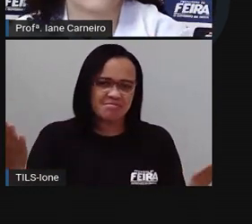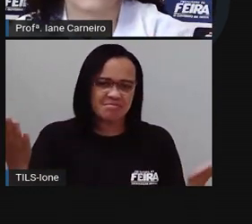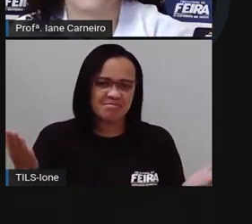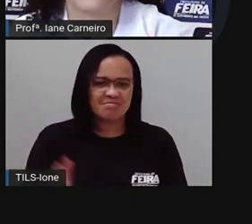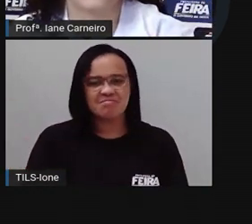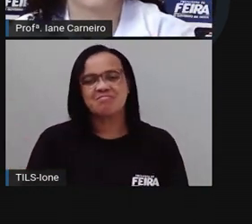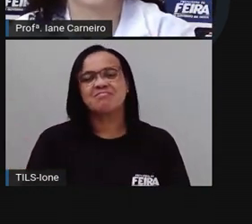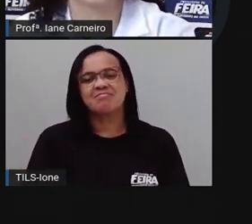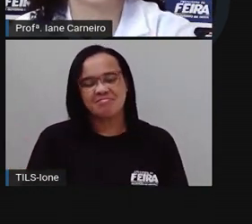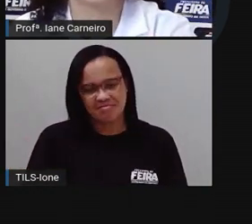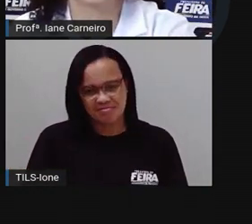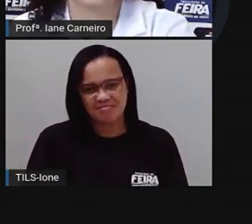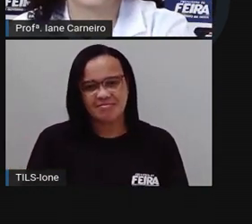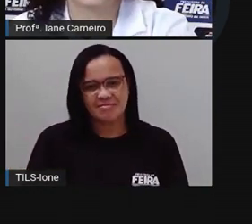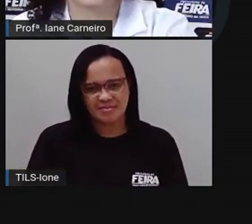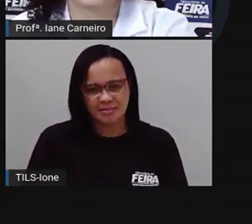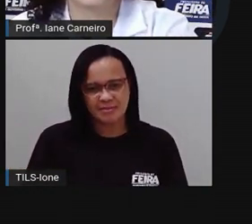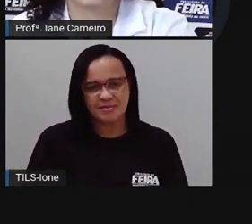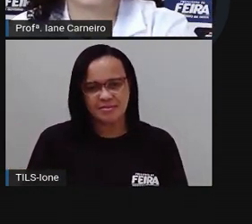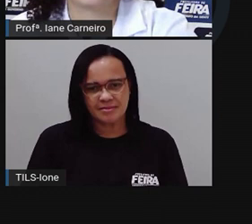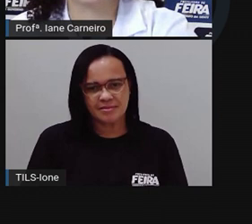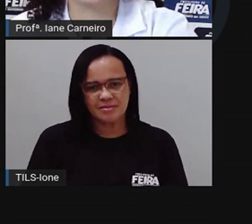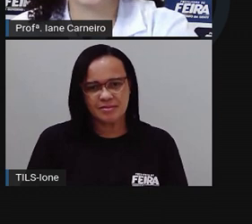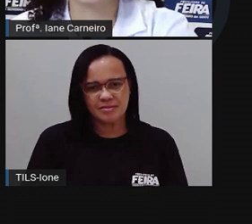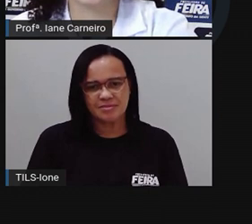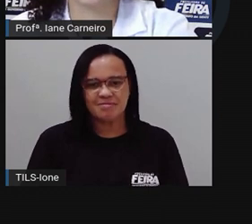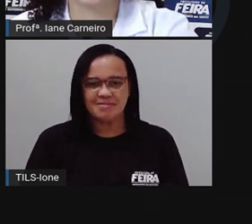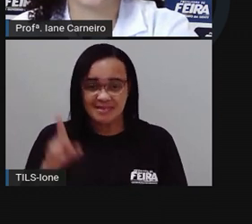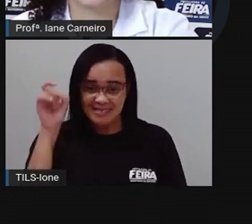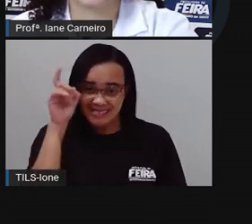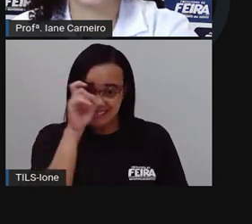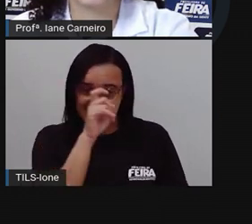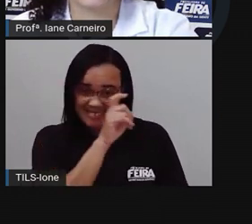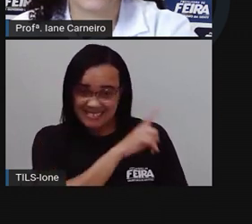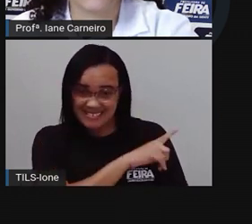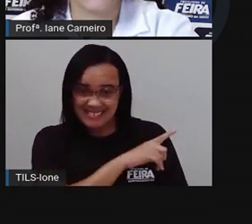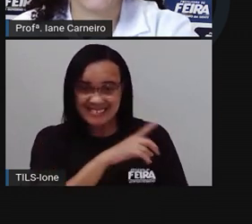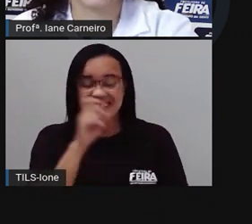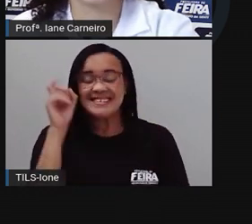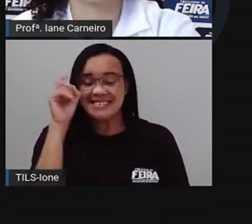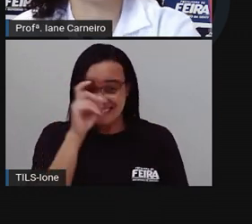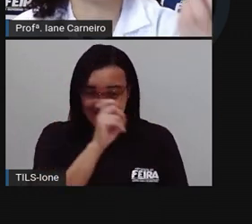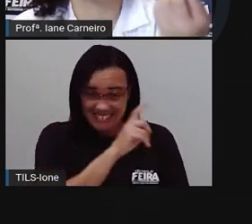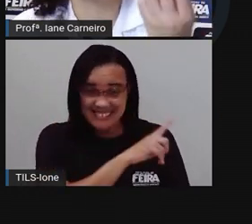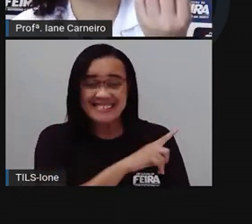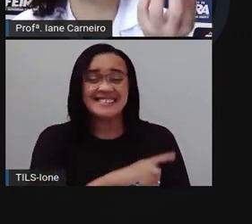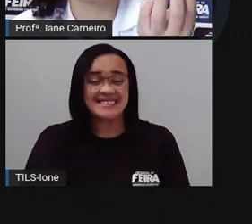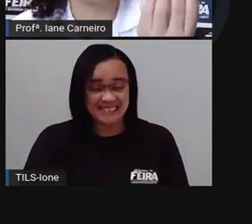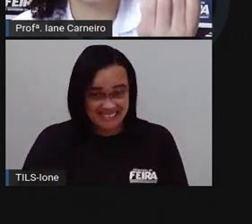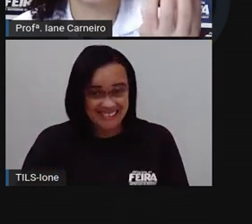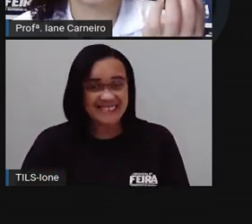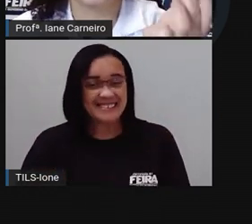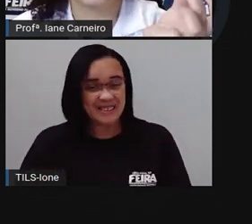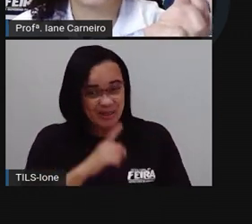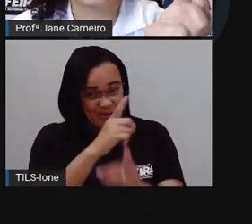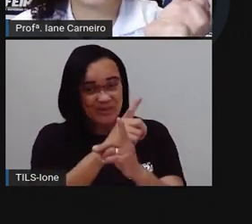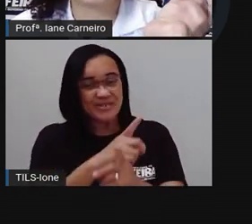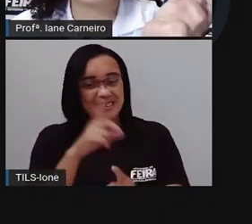Não tem também, não. Tá difícil, hein, Praiane? Tá difícil. Ó,